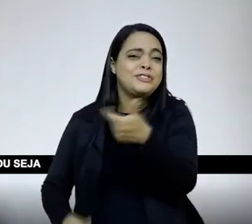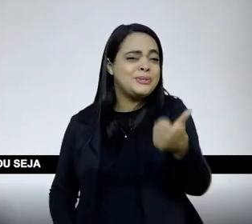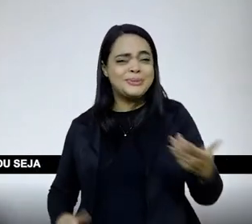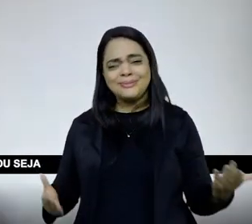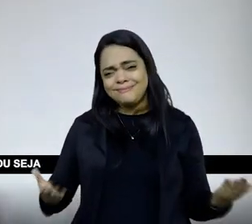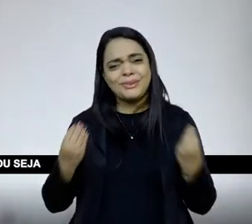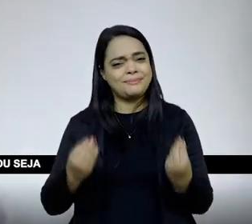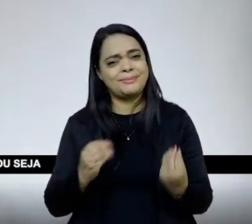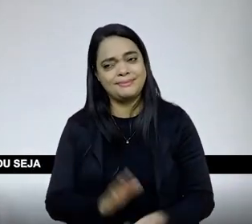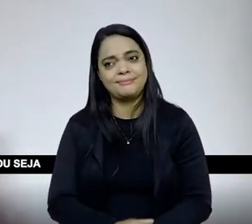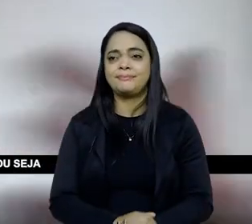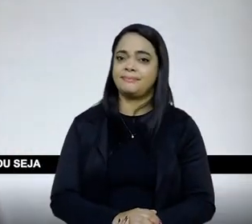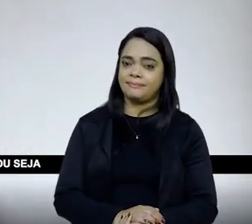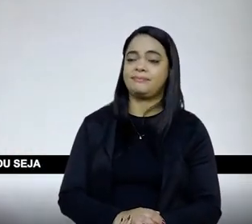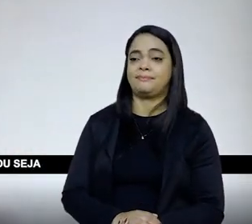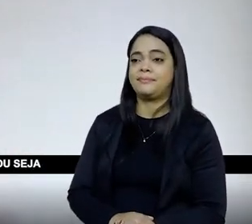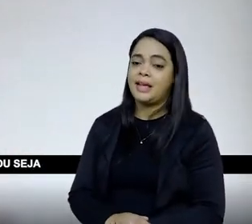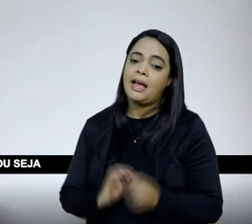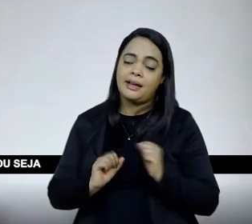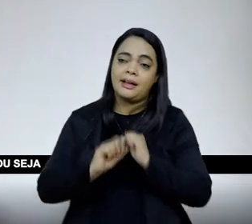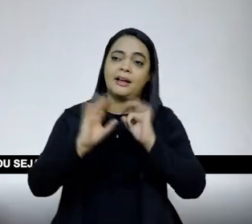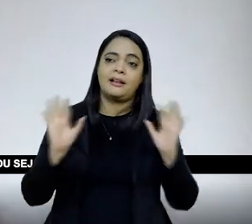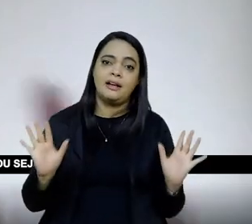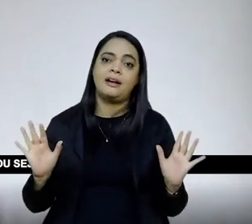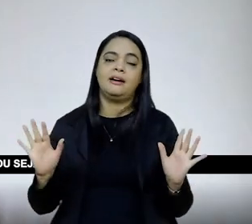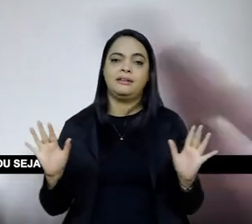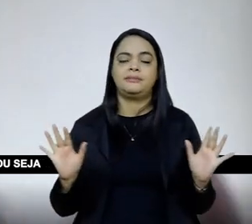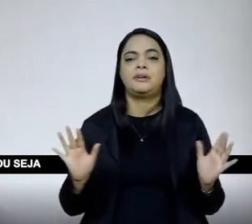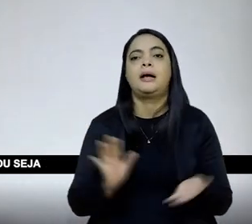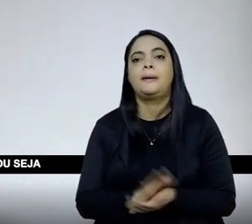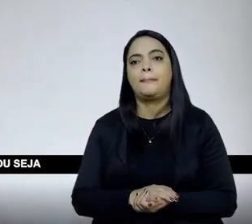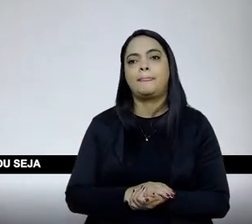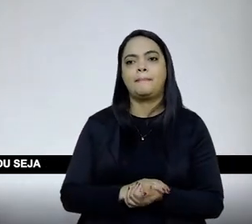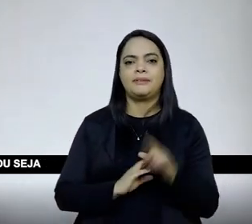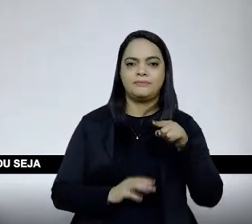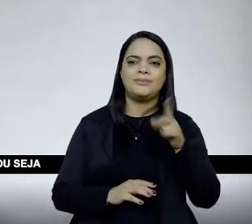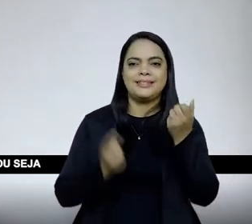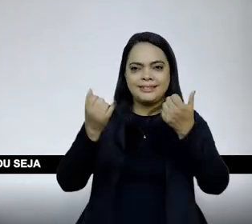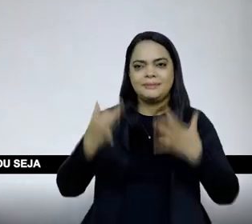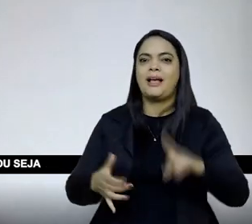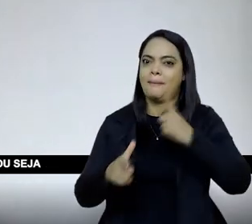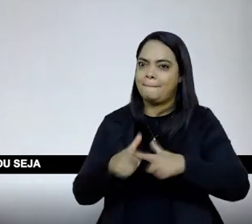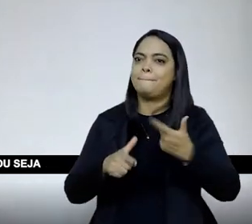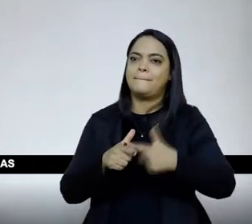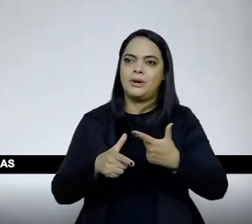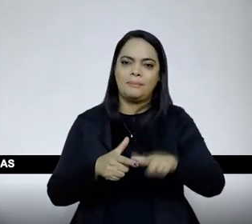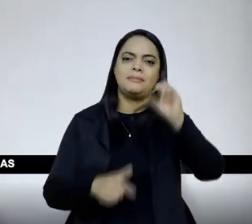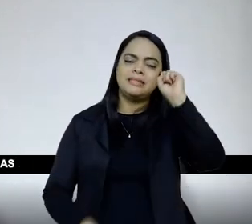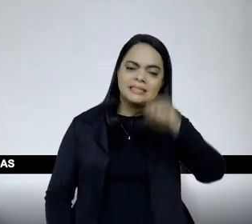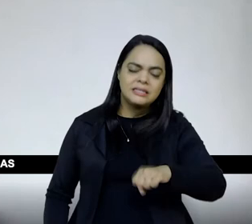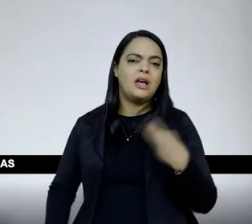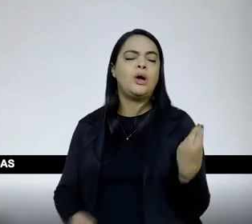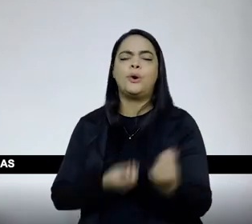é claro que isso nem sempre é assim, tem outras coisas, mas, assim, estou falando, isso que você aponta é um problema, ou como